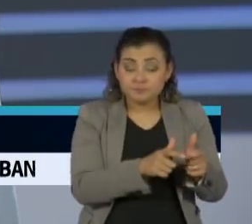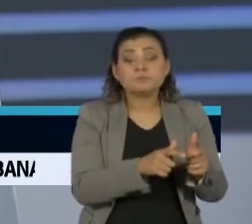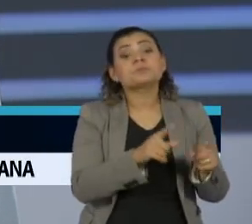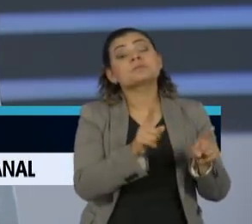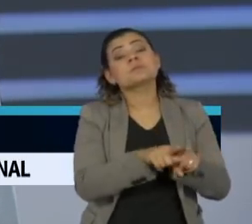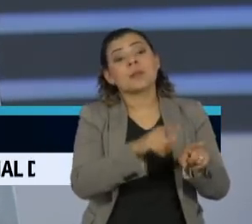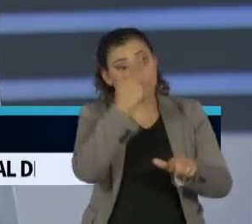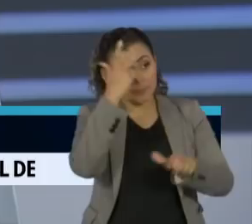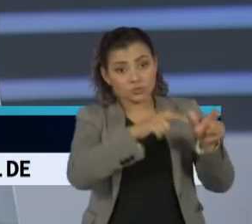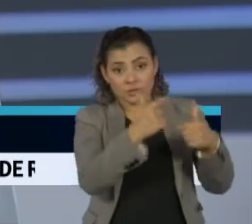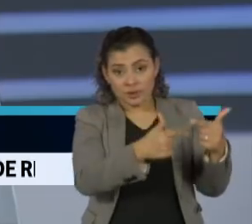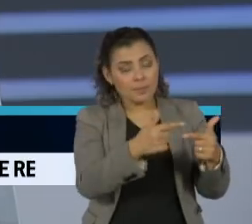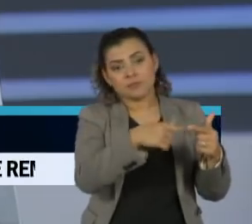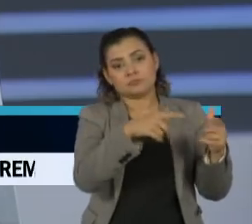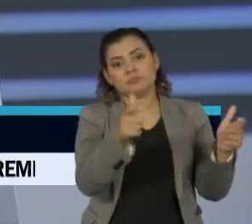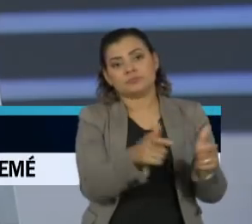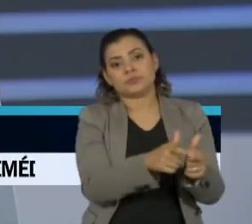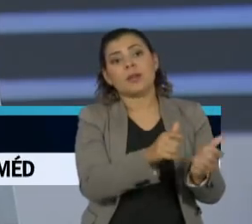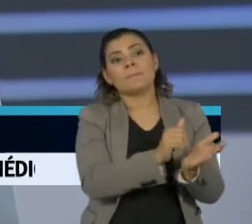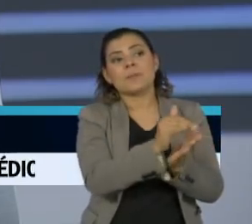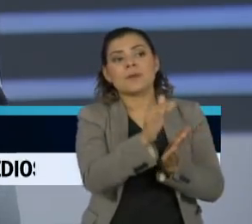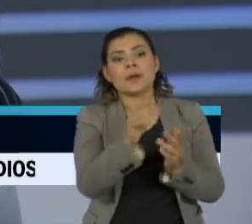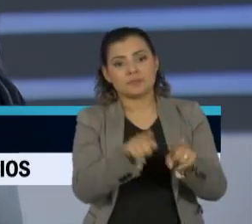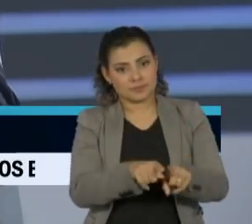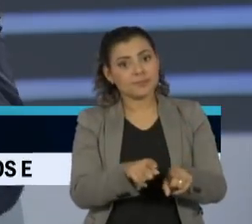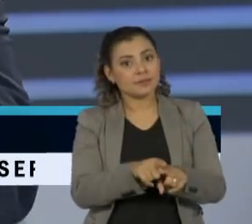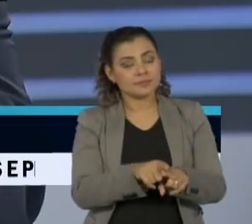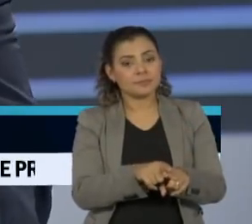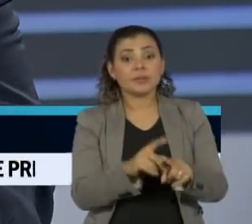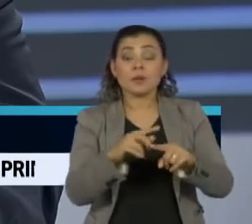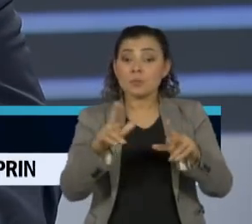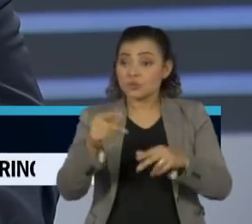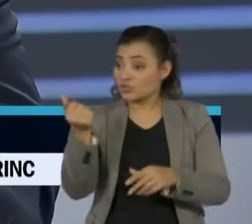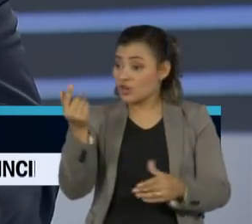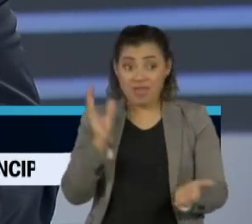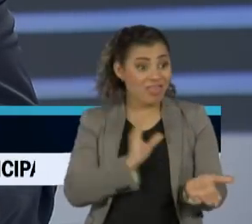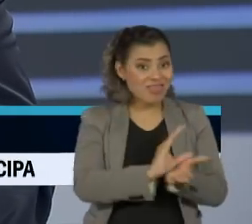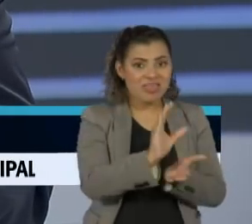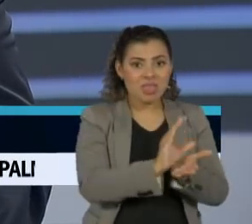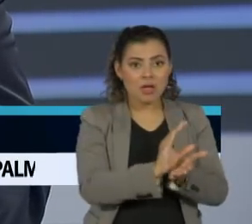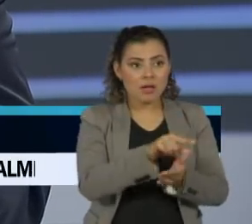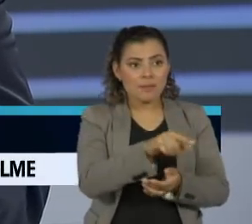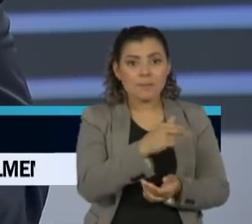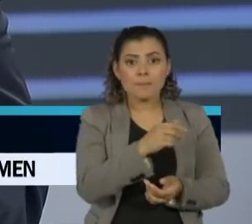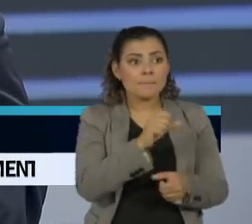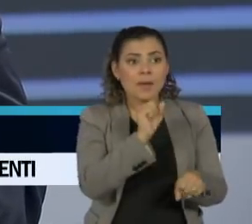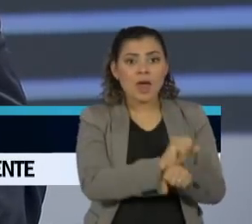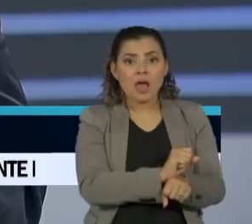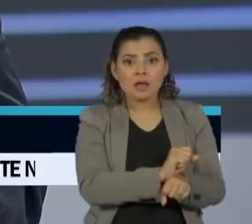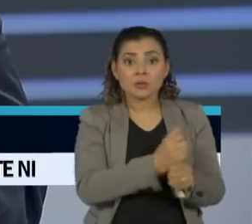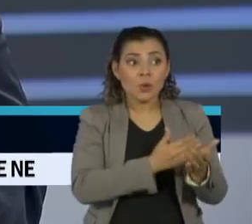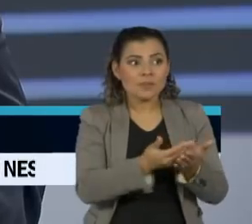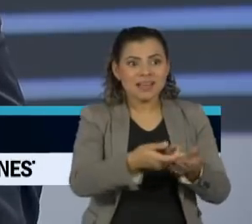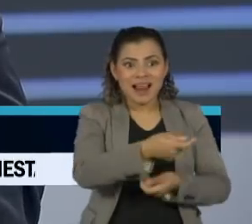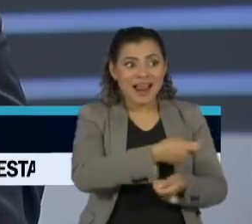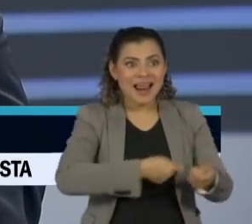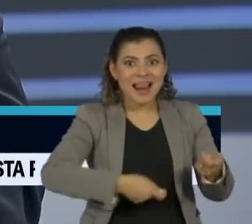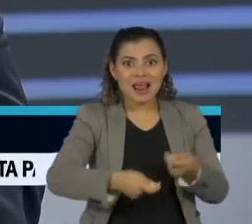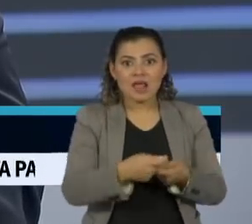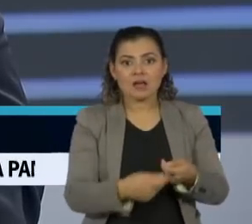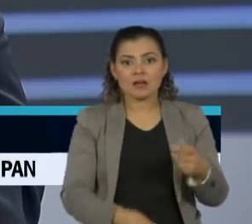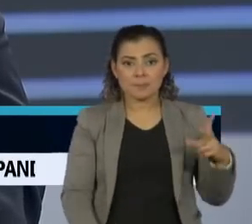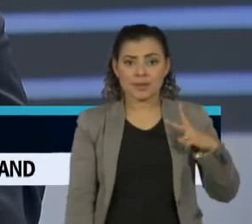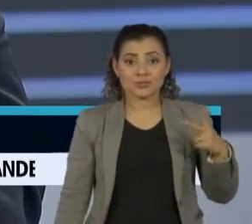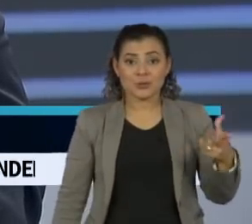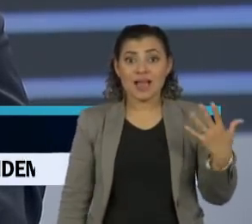pessoas. Então, você receber uma injeção de dinheiro para ocupar uma coisa que está parada e ela começar a produzir, para eles,